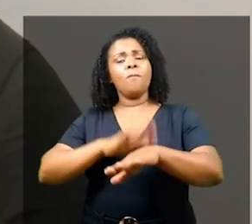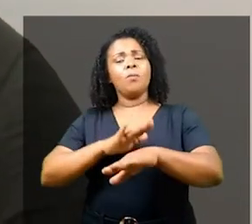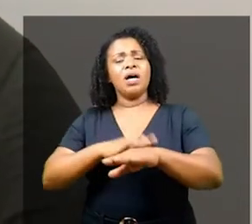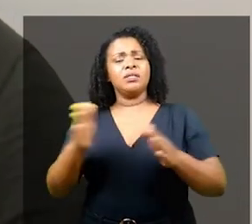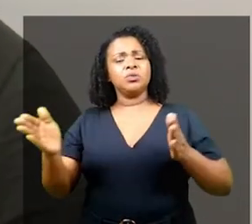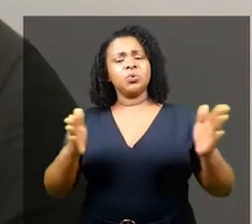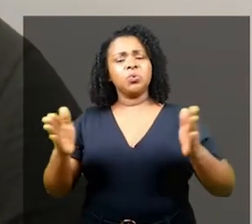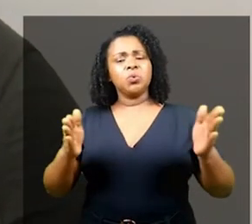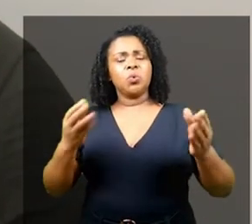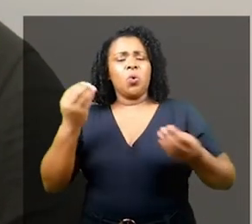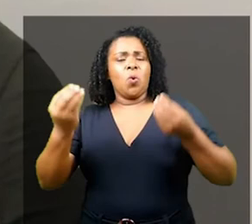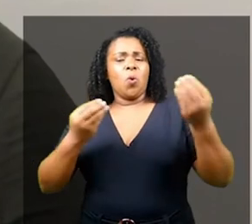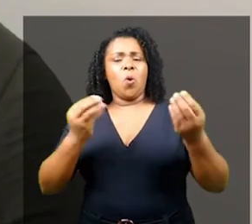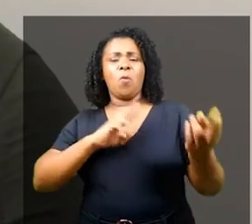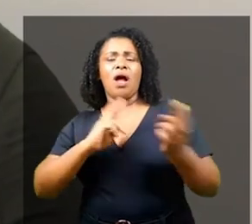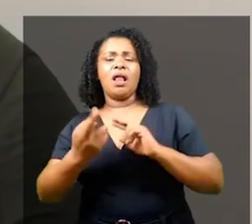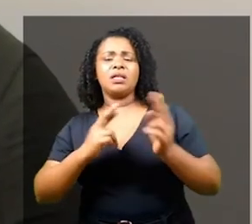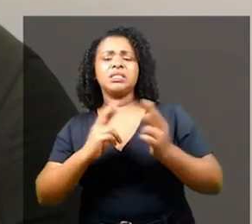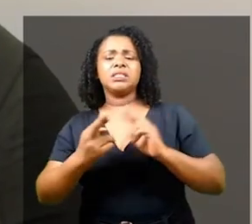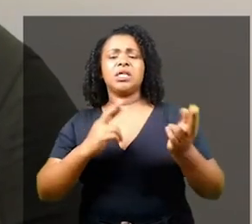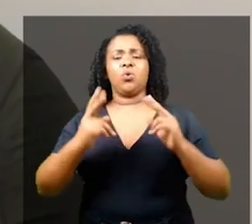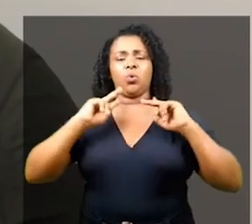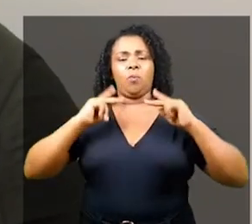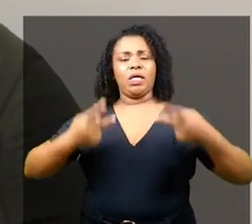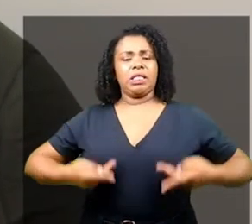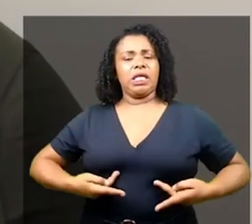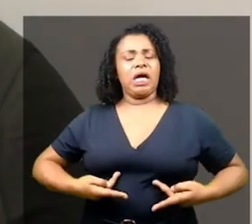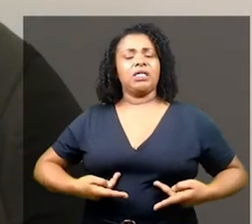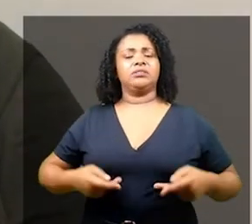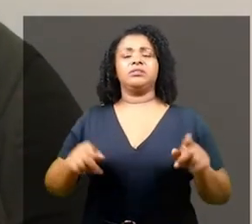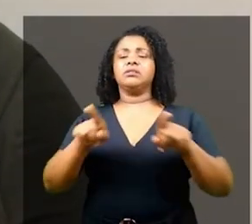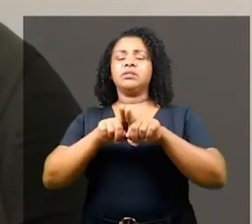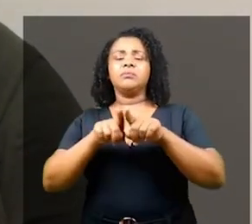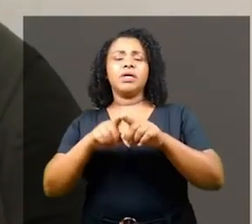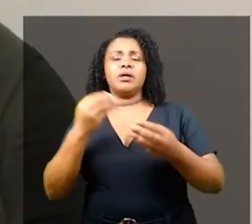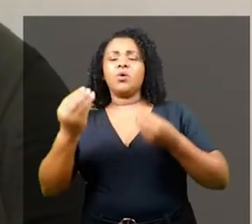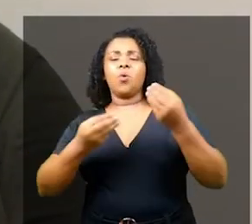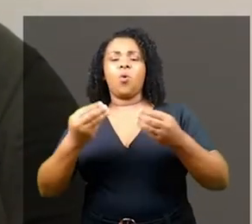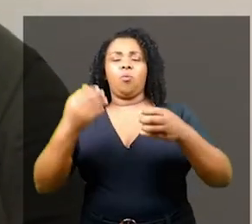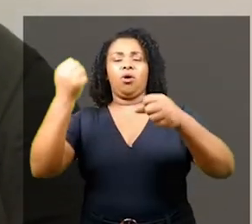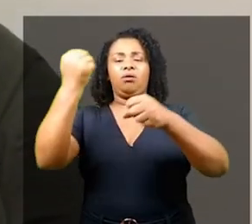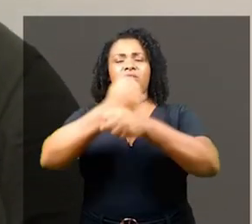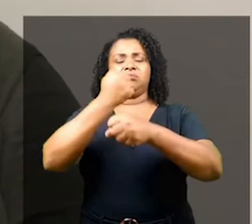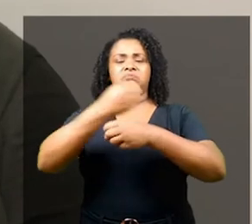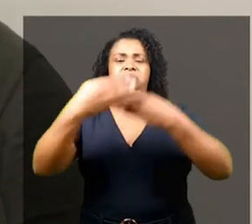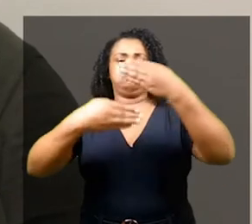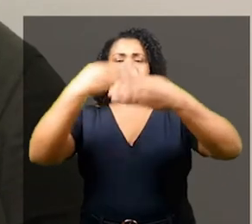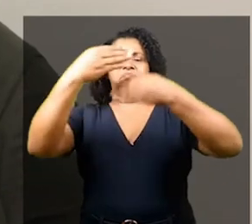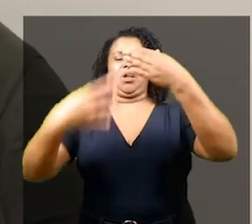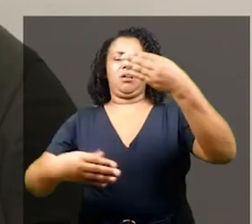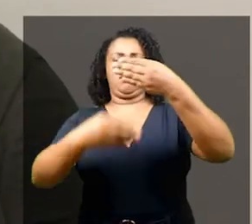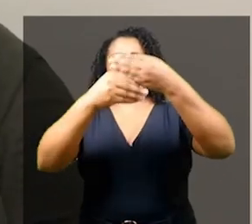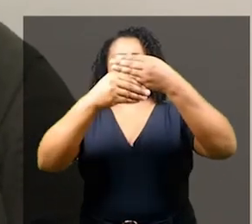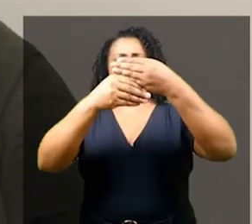que nos conectemos com a atualização do nosso projeto de vida. Com a existência humanizada e digna. E com a